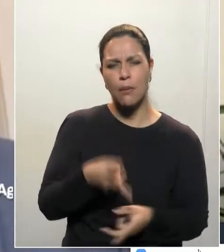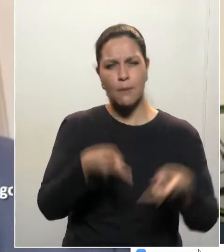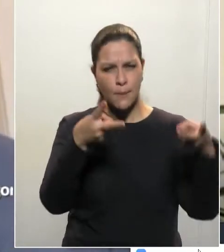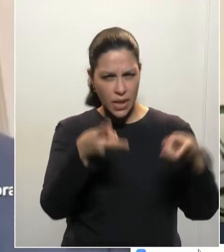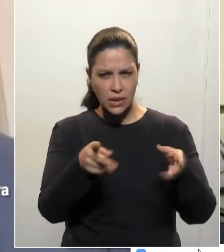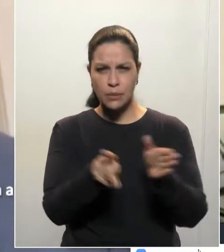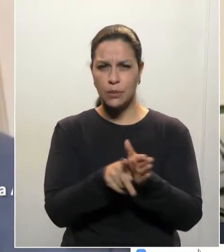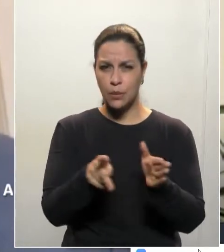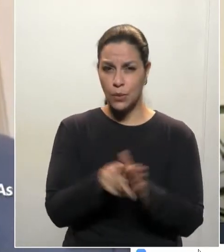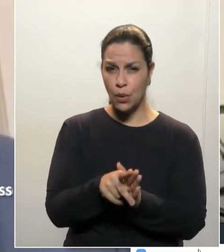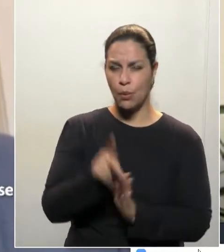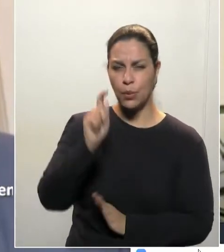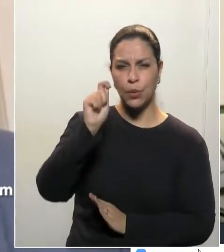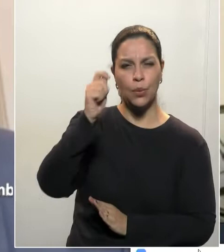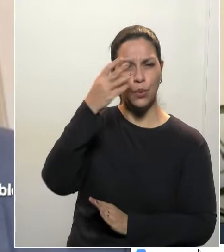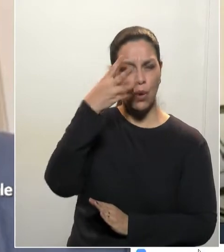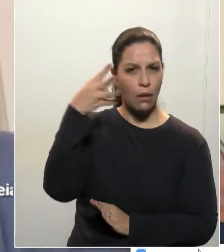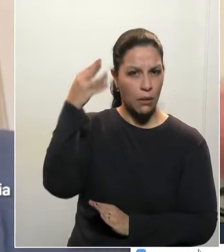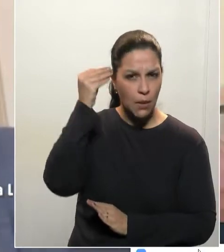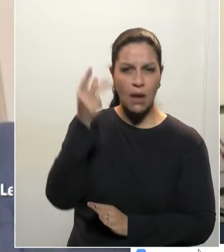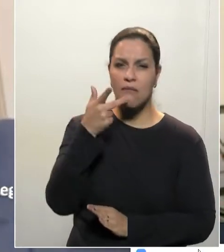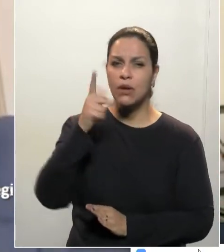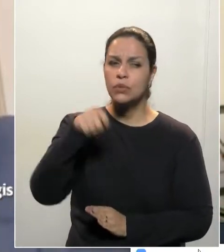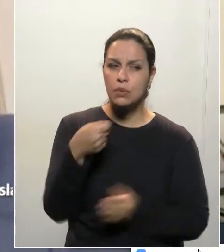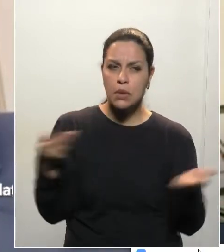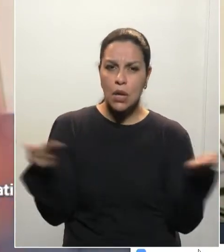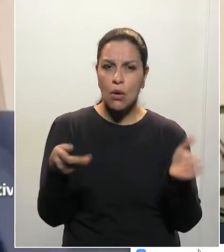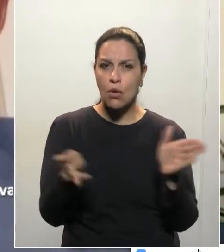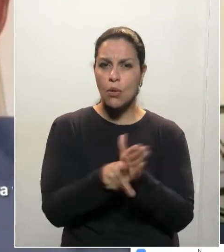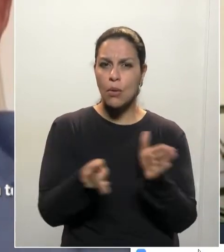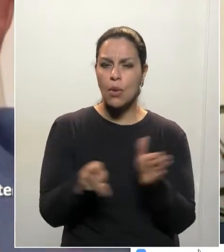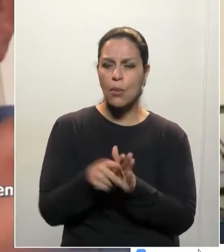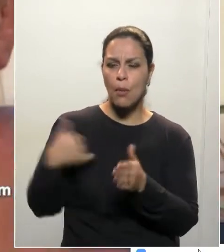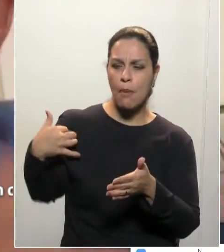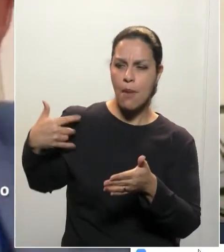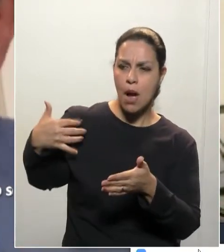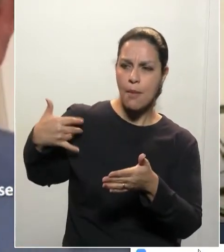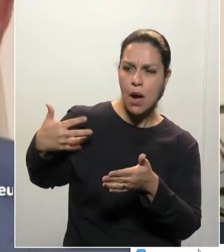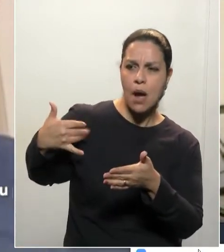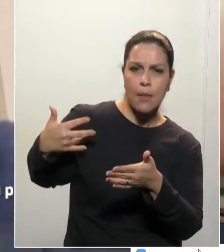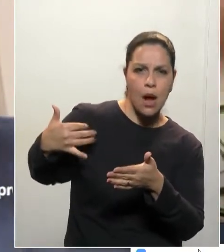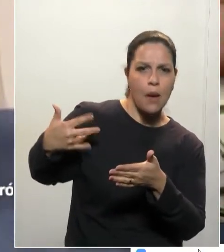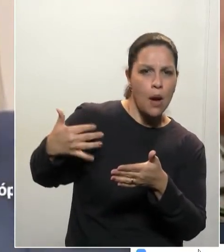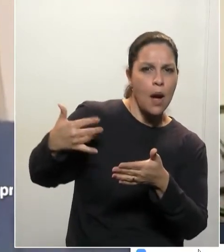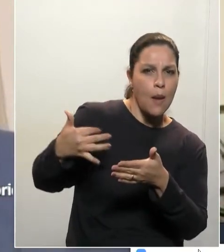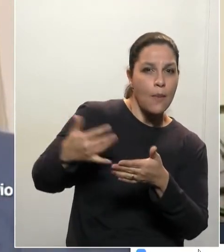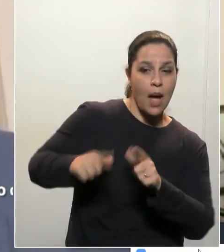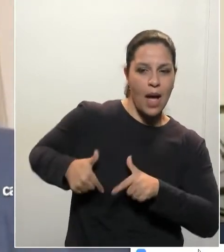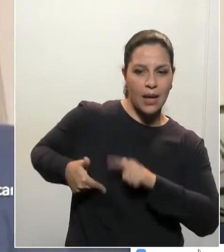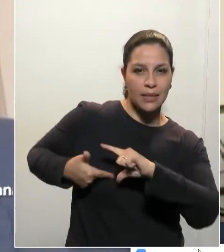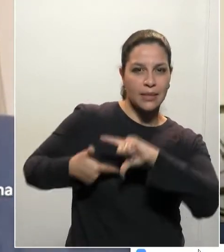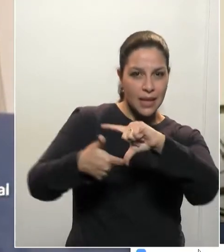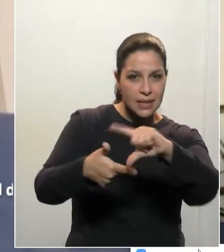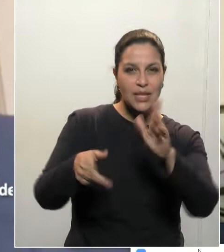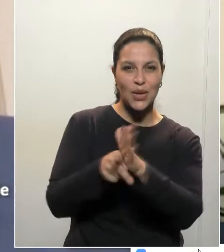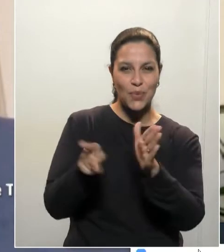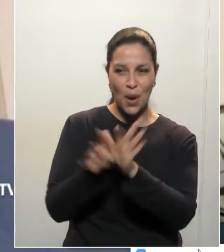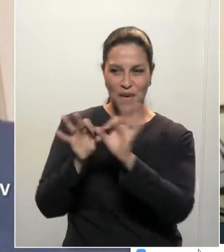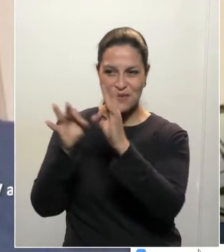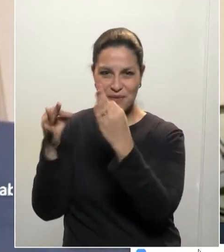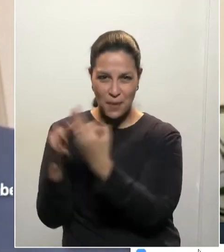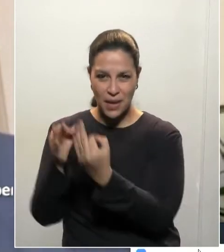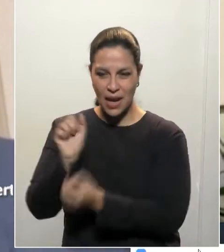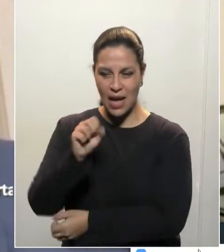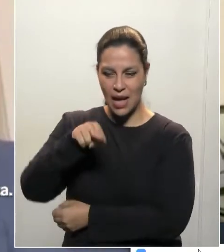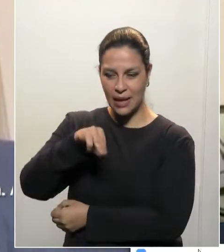com o presidente Traiano, das jornadas dos Alibellis, dos Traianos, no passado a cavalo. Esse povo